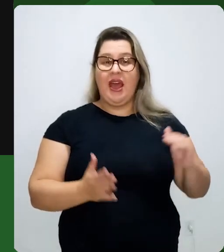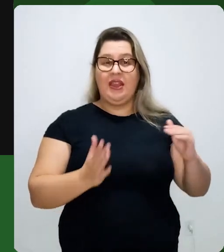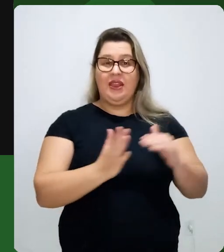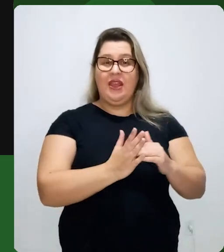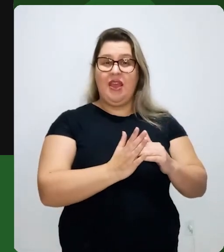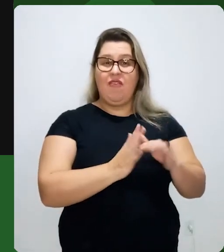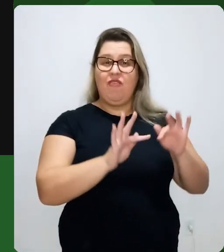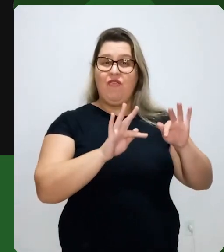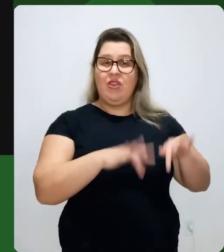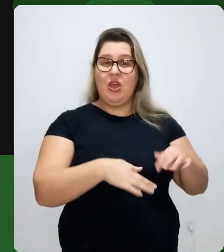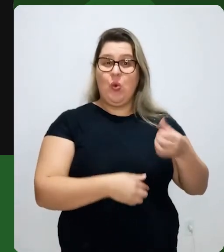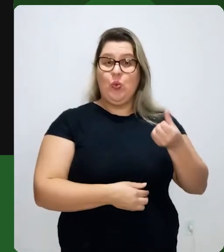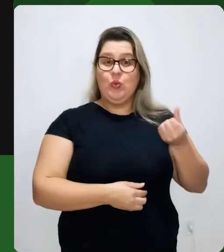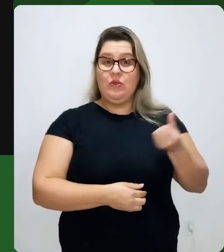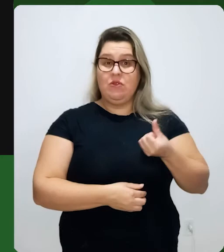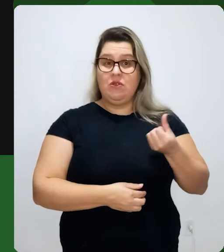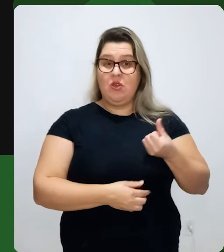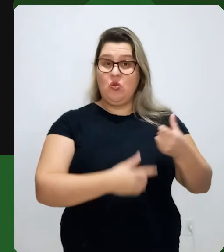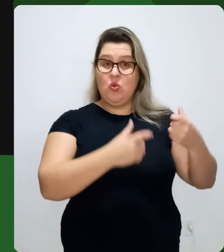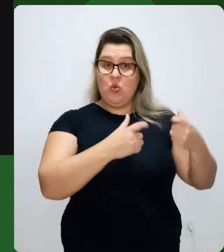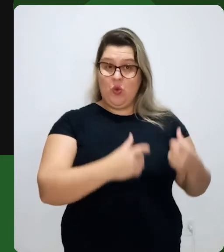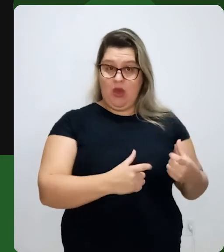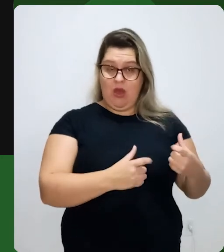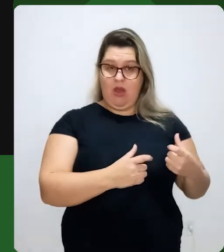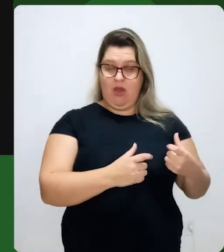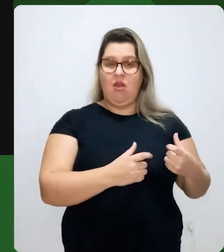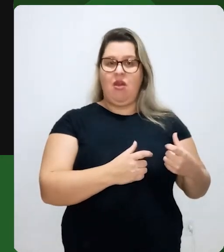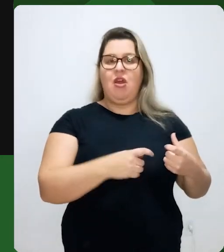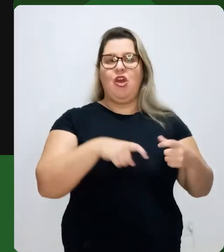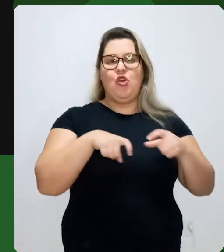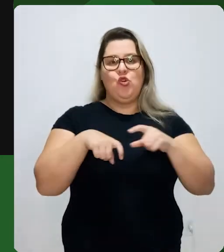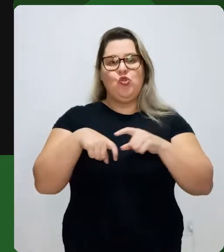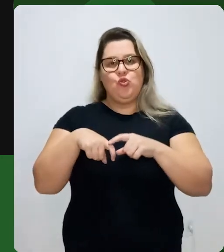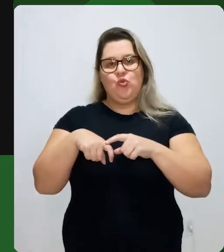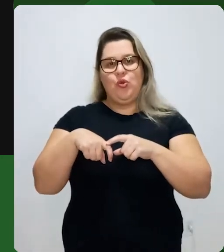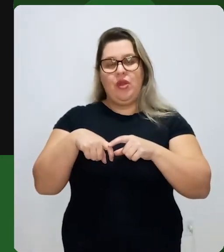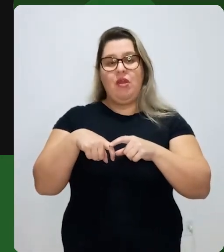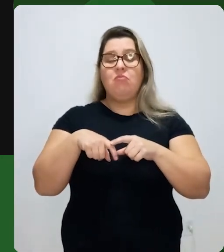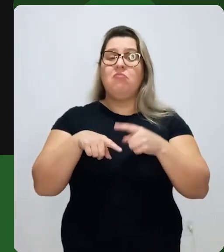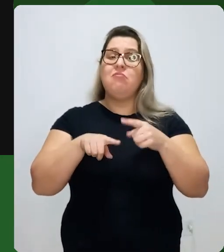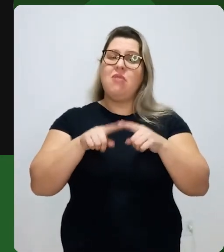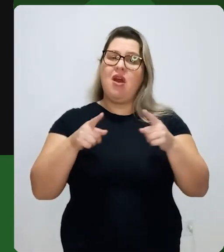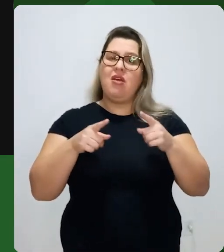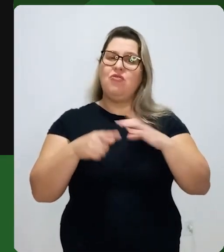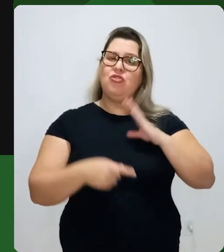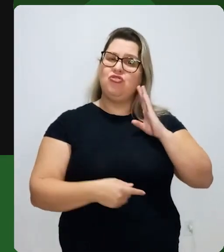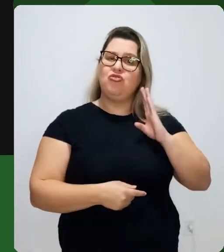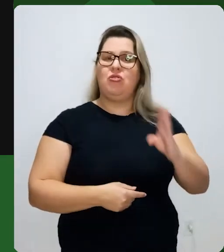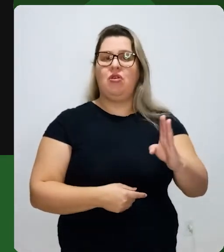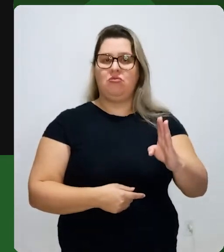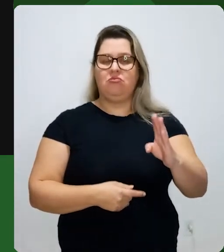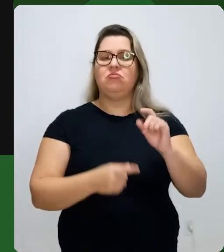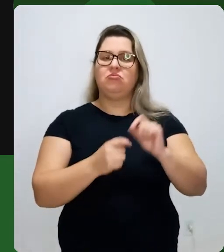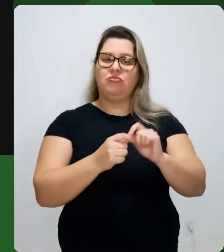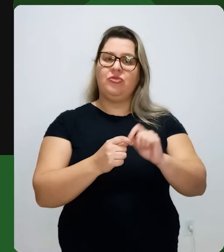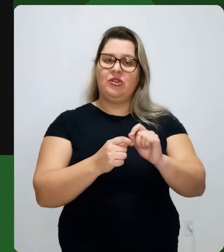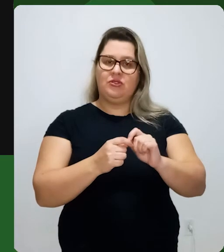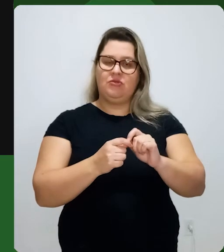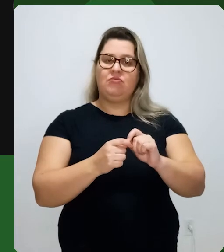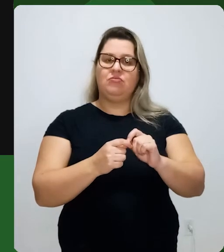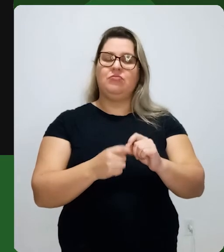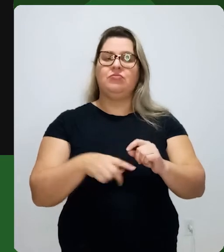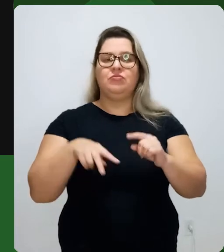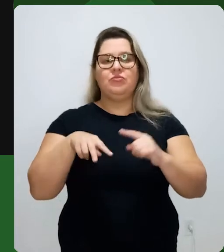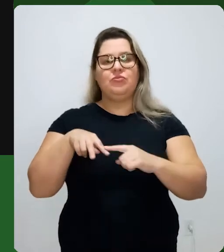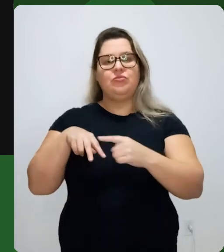final do sexto espaço, que é onde tem joelho. Eu vou terminar ele lá no nono, porque é uma reta só. Então, eu vou fazer isso nos